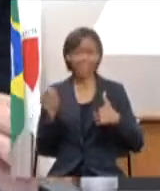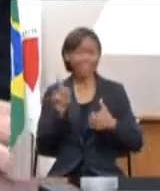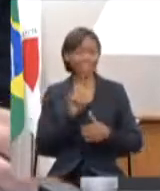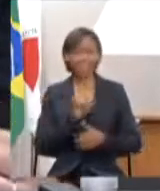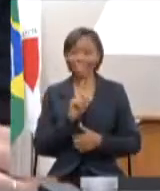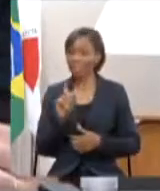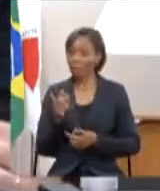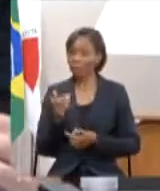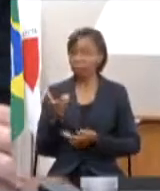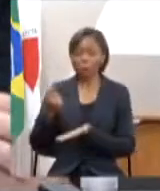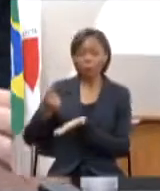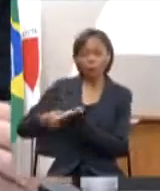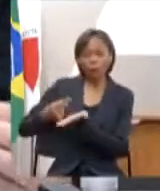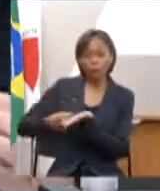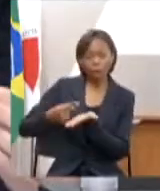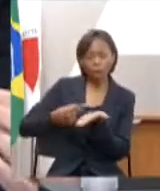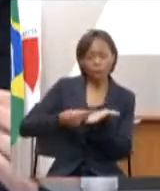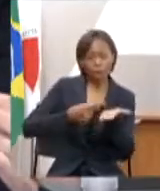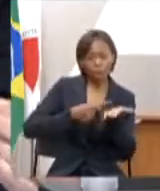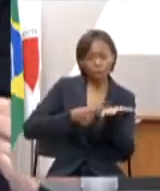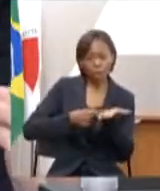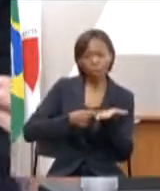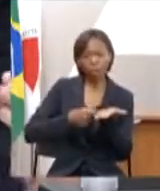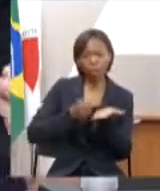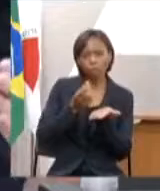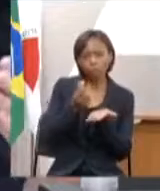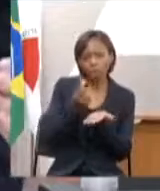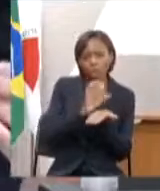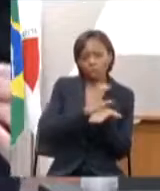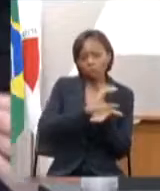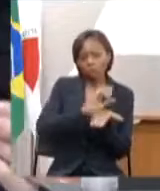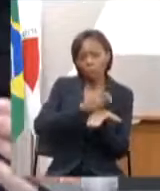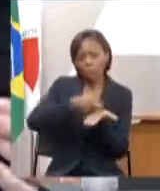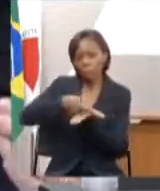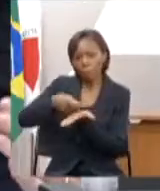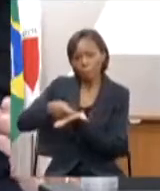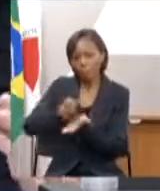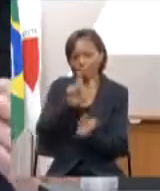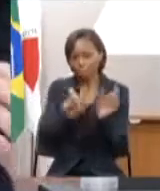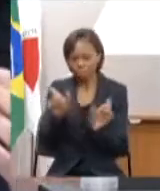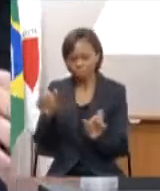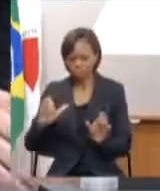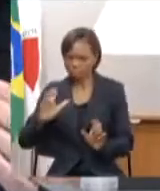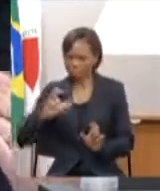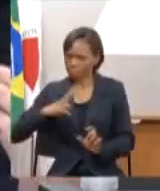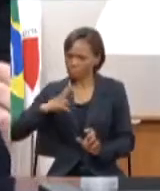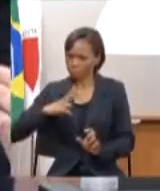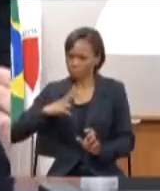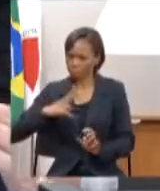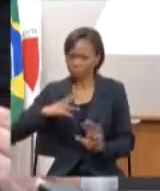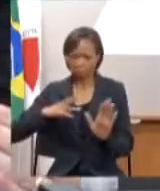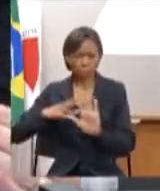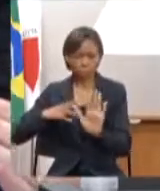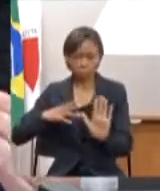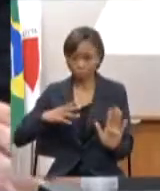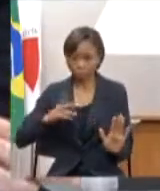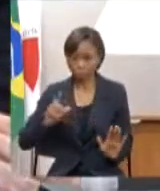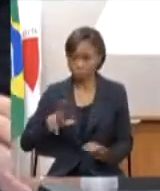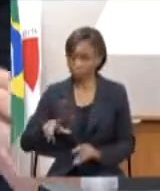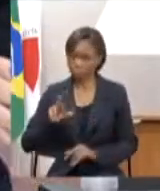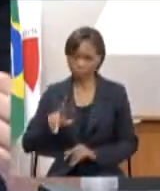negociando qualquer indenização das pessoas e essas pessoas são assistidas